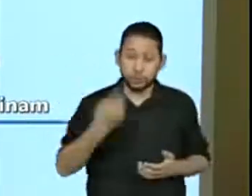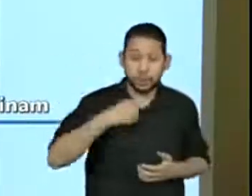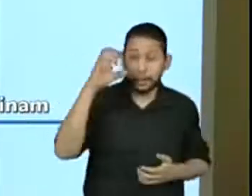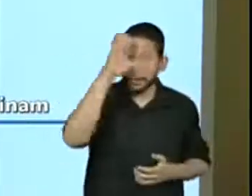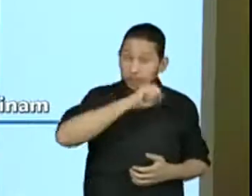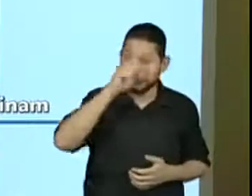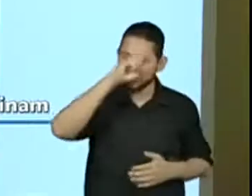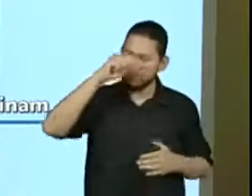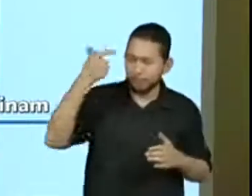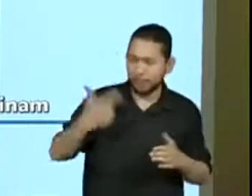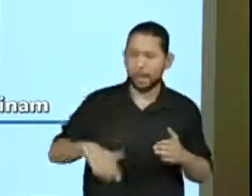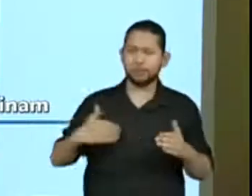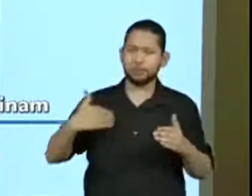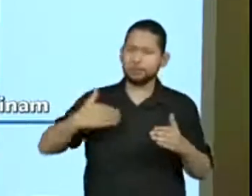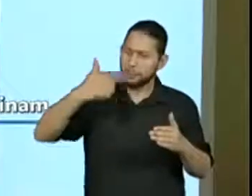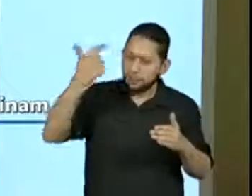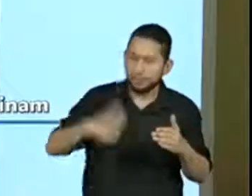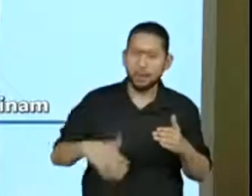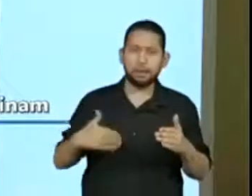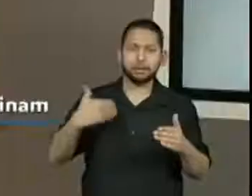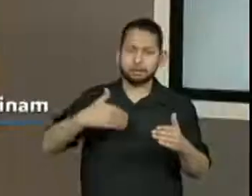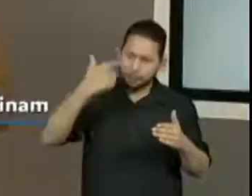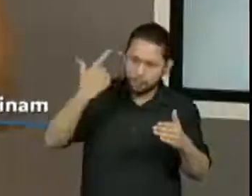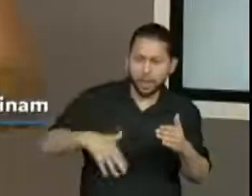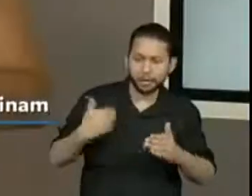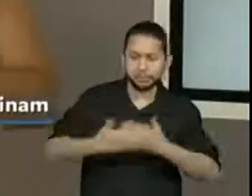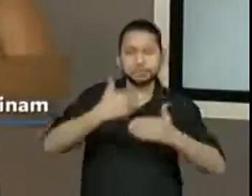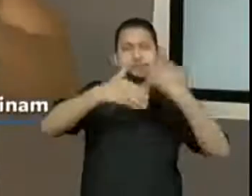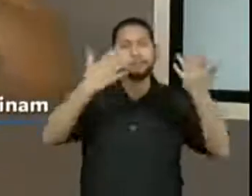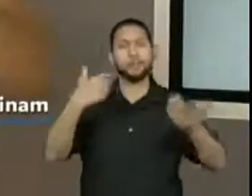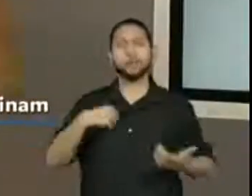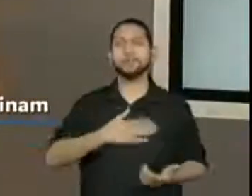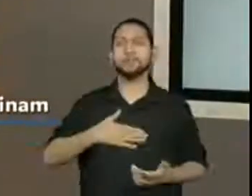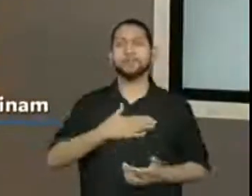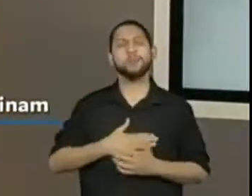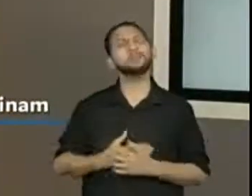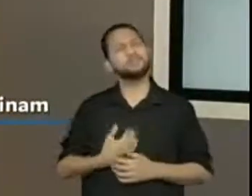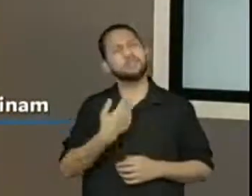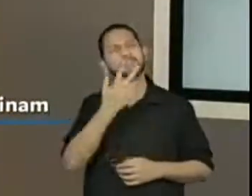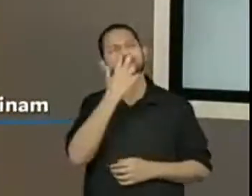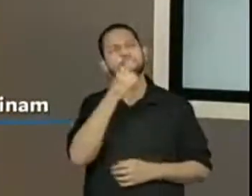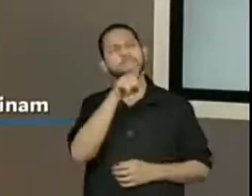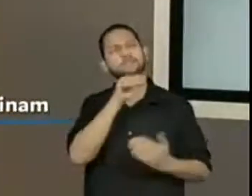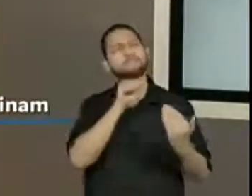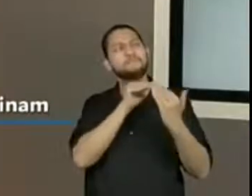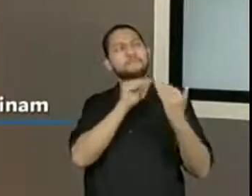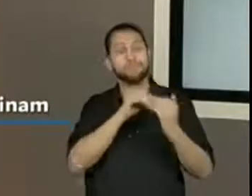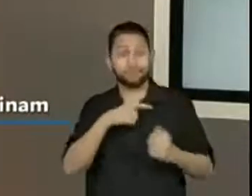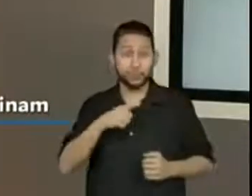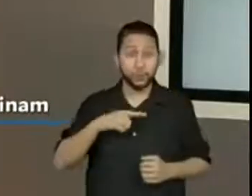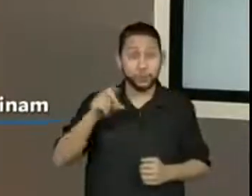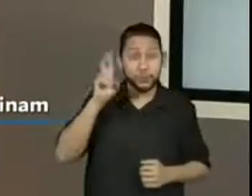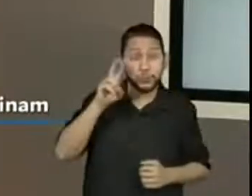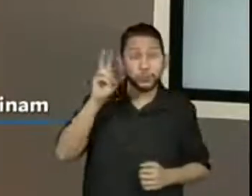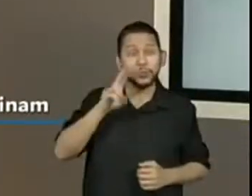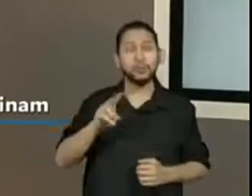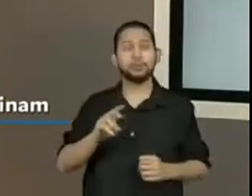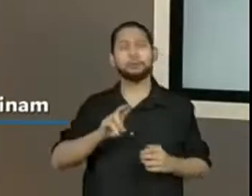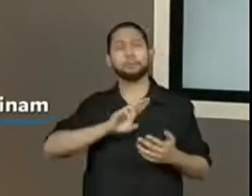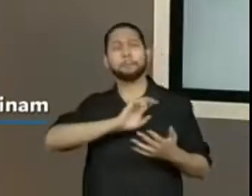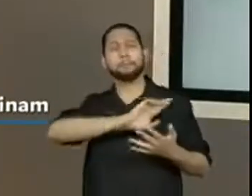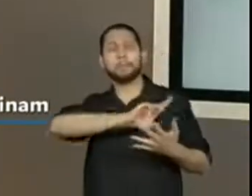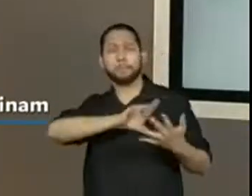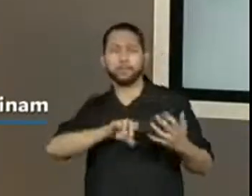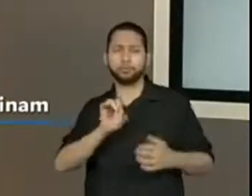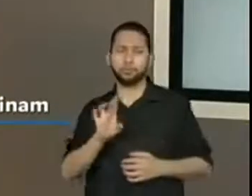mais e mais, assim. Acho muito legal. Eu também acho que as diversas histórias, né, de diferentes gêneros, não